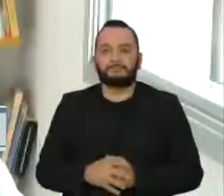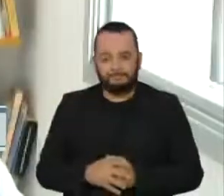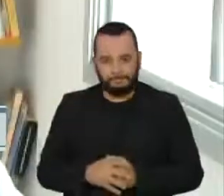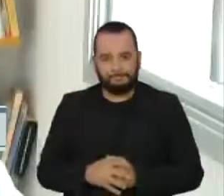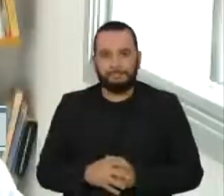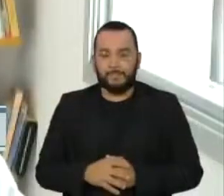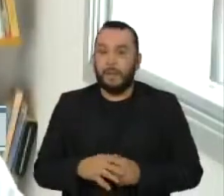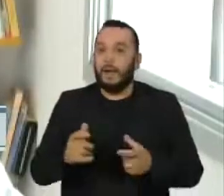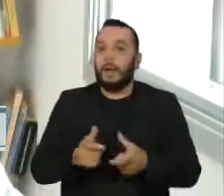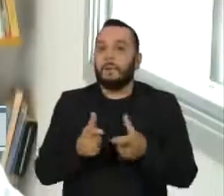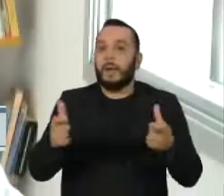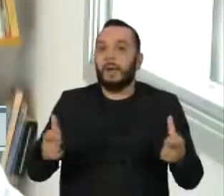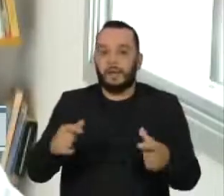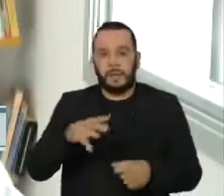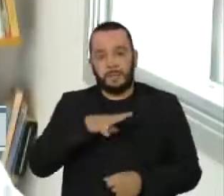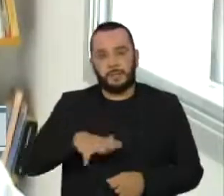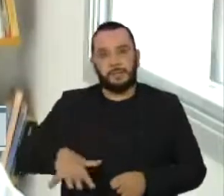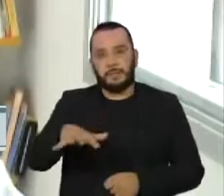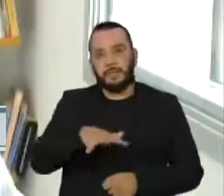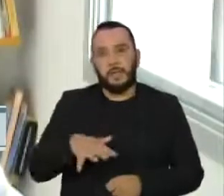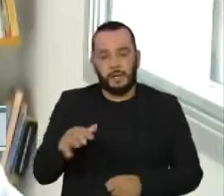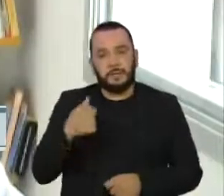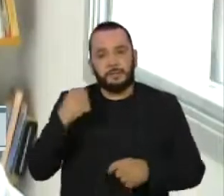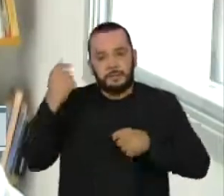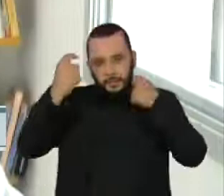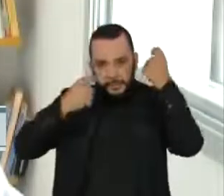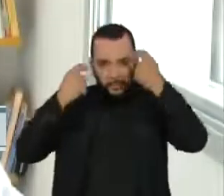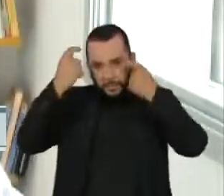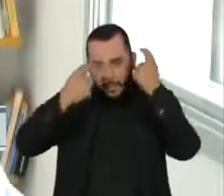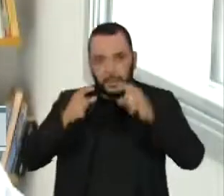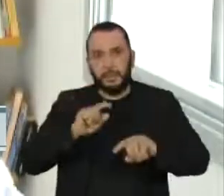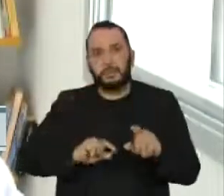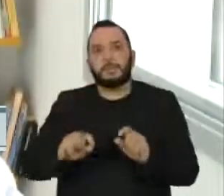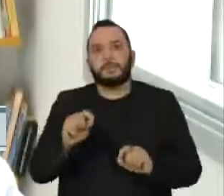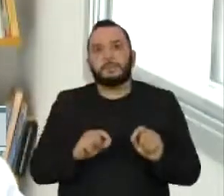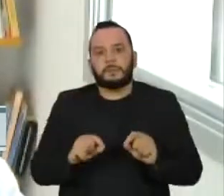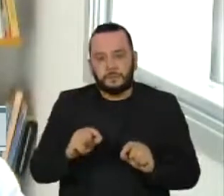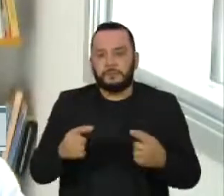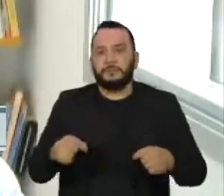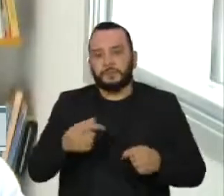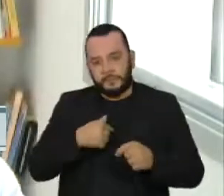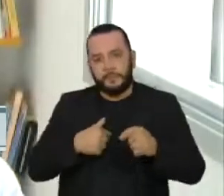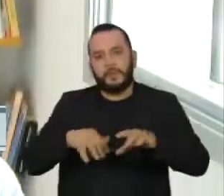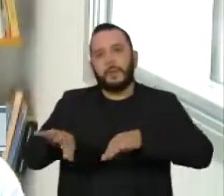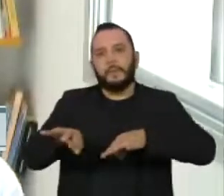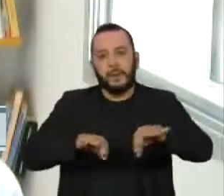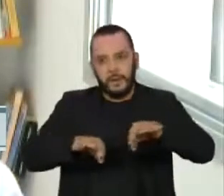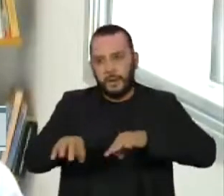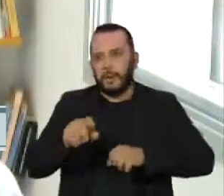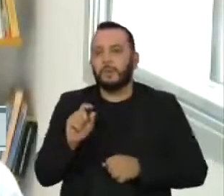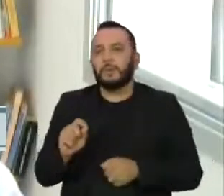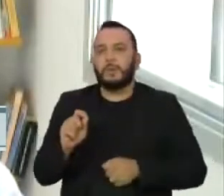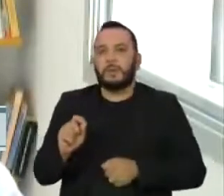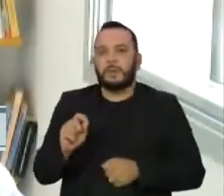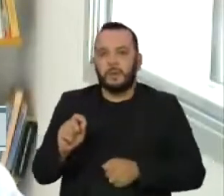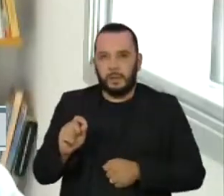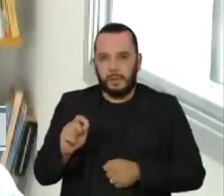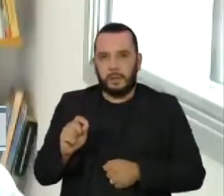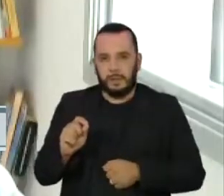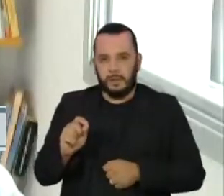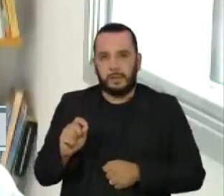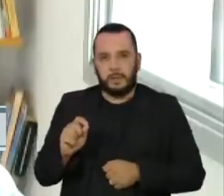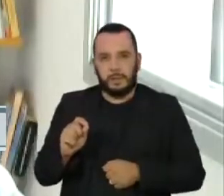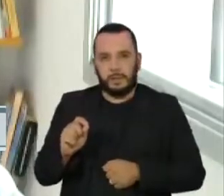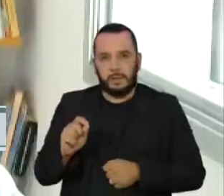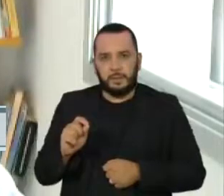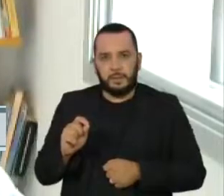parte das cidades têm se preocupado em incluir nos seus planos diretores a questão